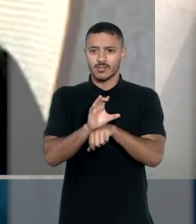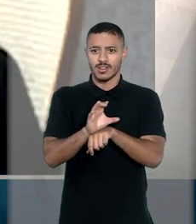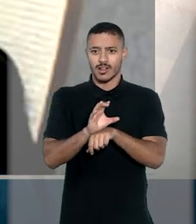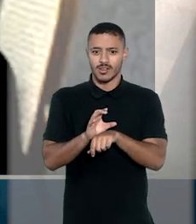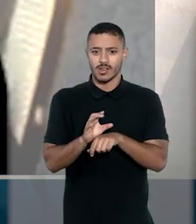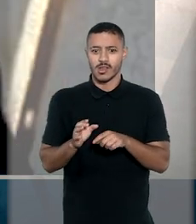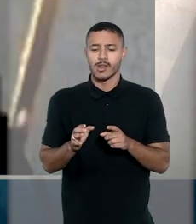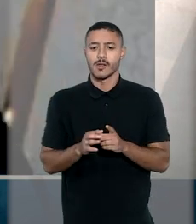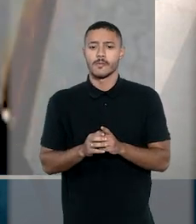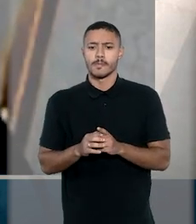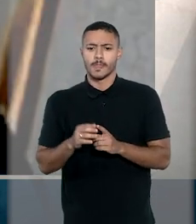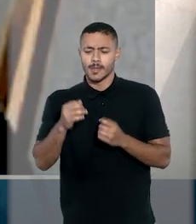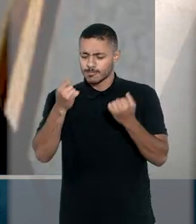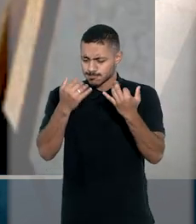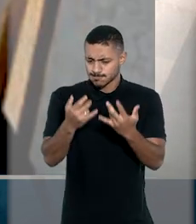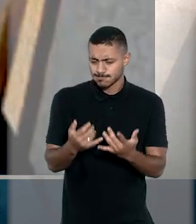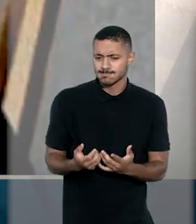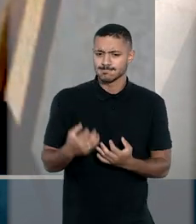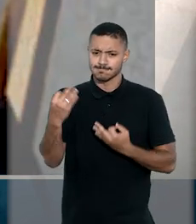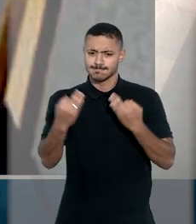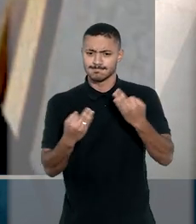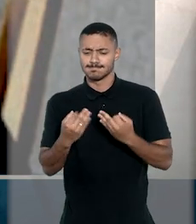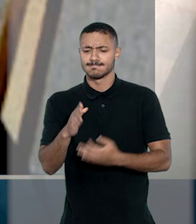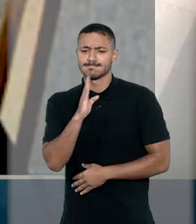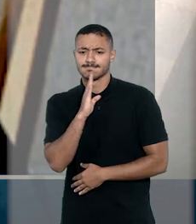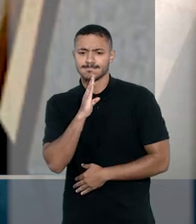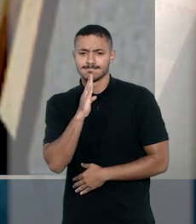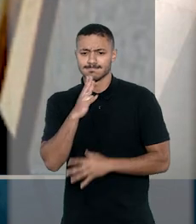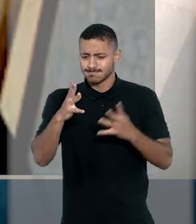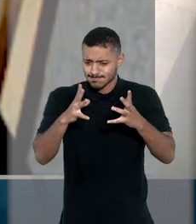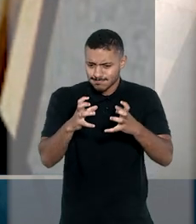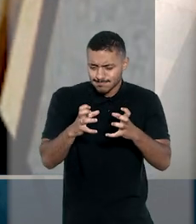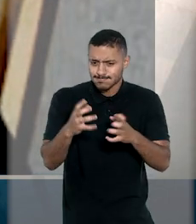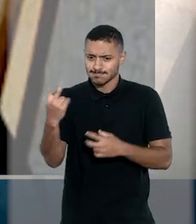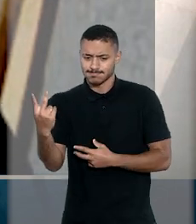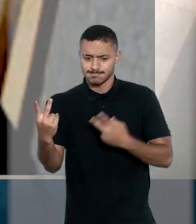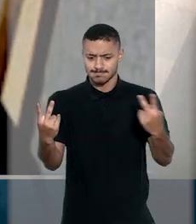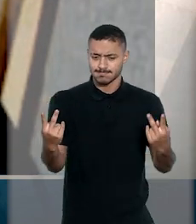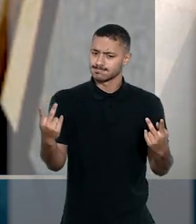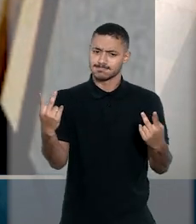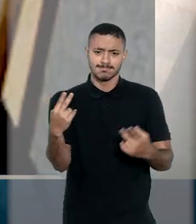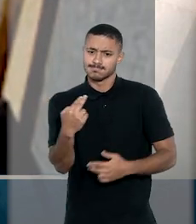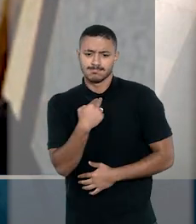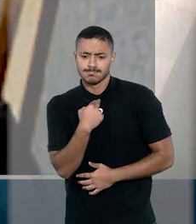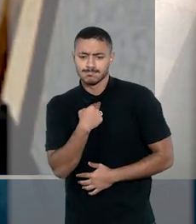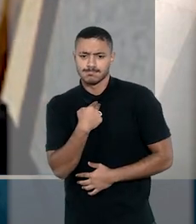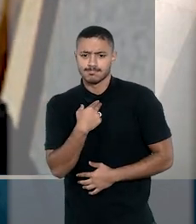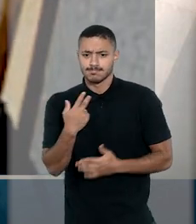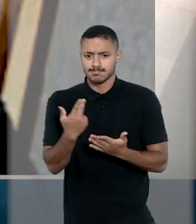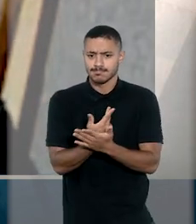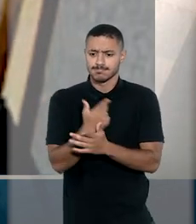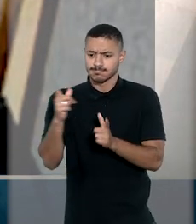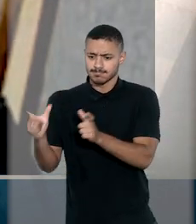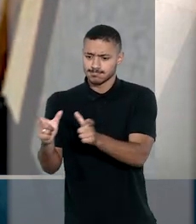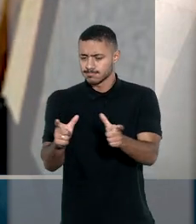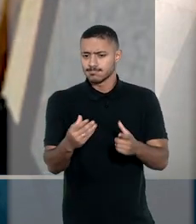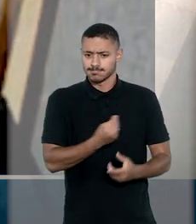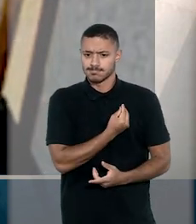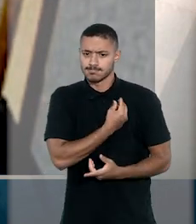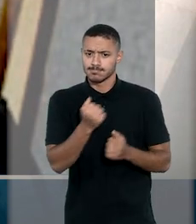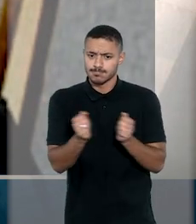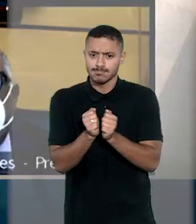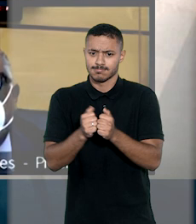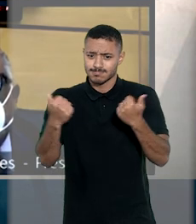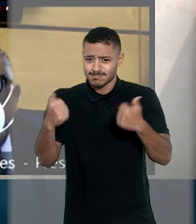relator, ministro Gurgel de Faria, explicou que a modificação do julgado para reconhecer que os conflitos entre as duas tribos não as impediriam de ocupar o